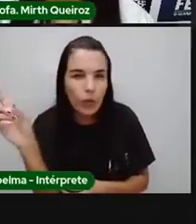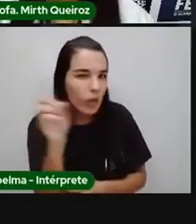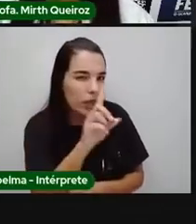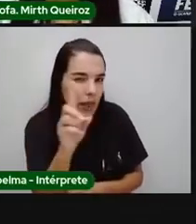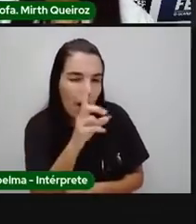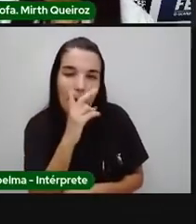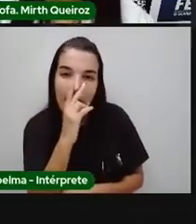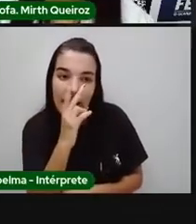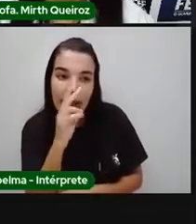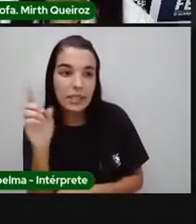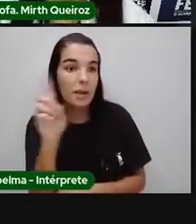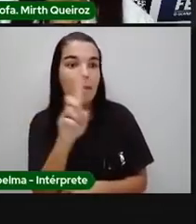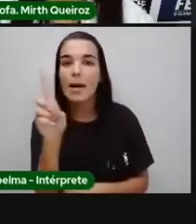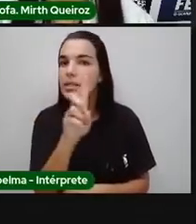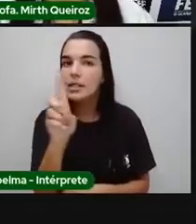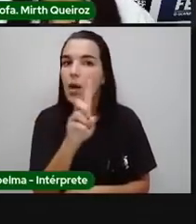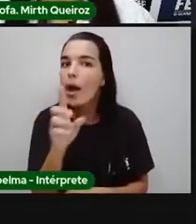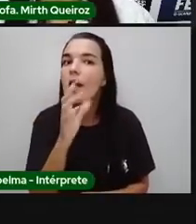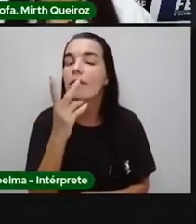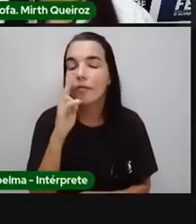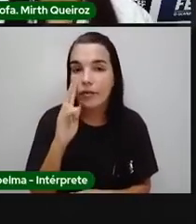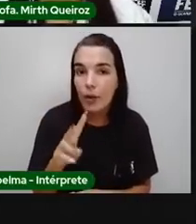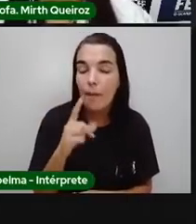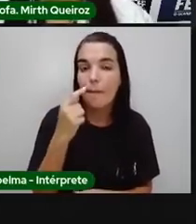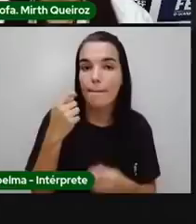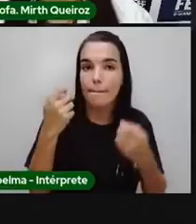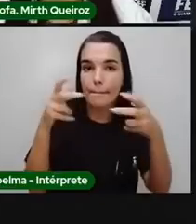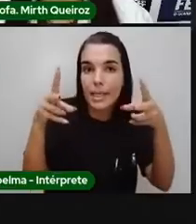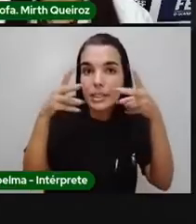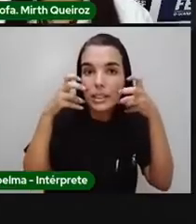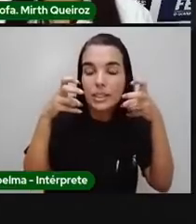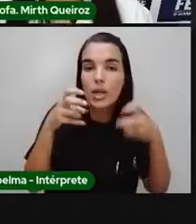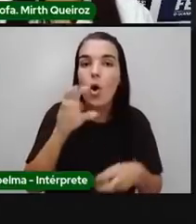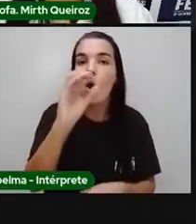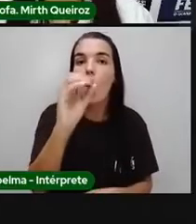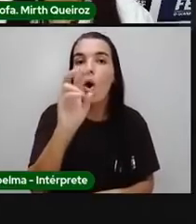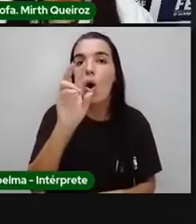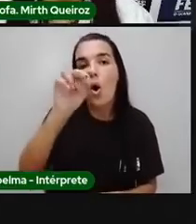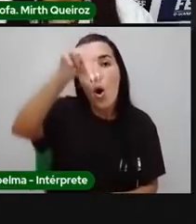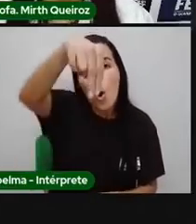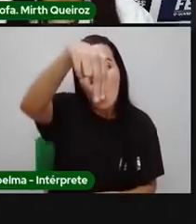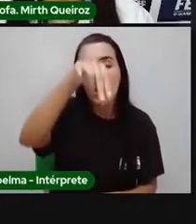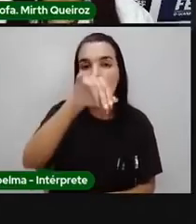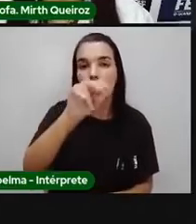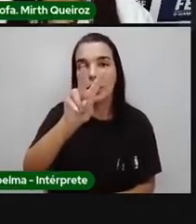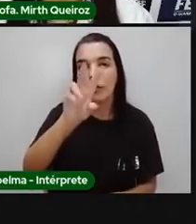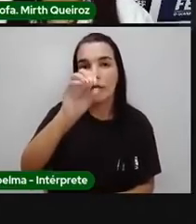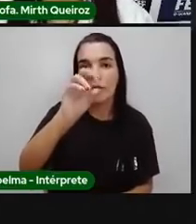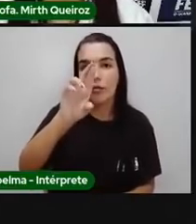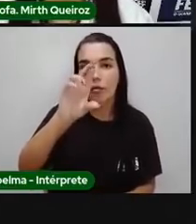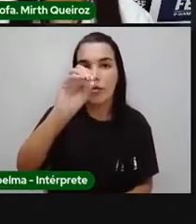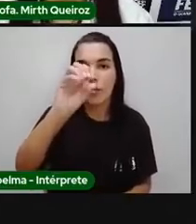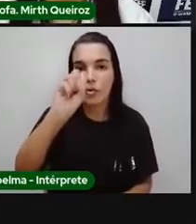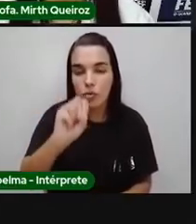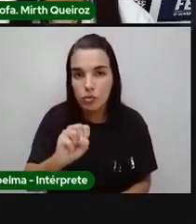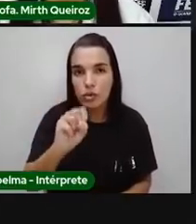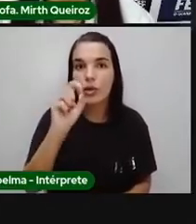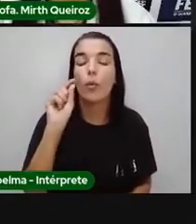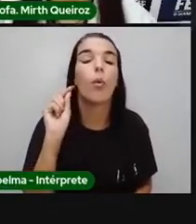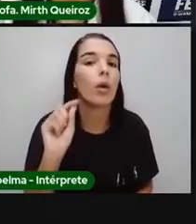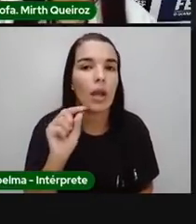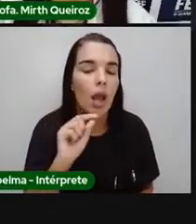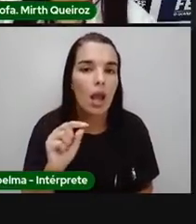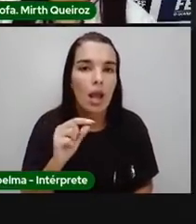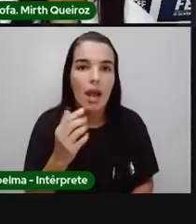para ele não é isso, não. Viu, crianças? O onívoro são seres vivos que têm uma alimentação variada.